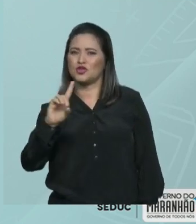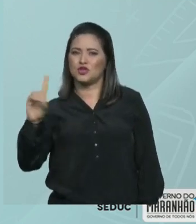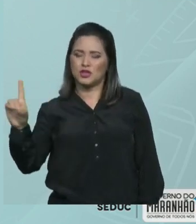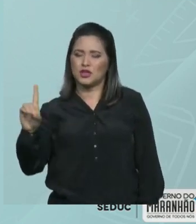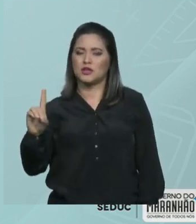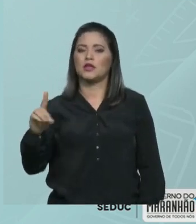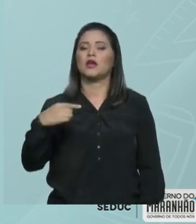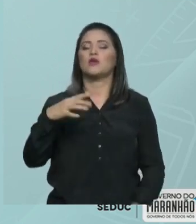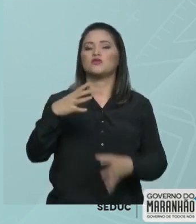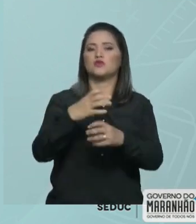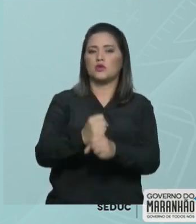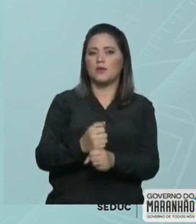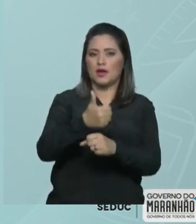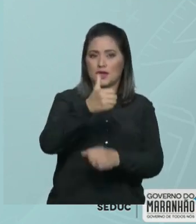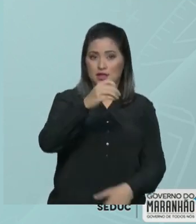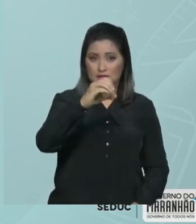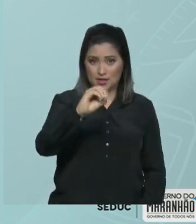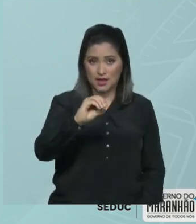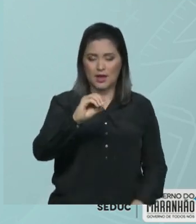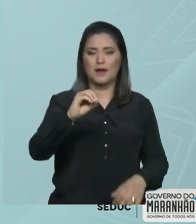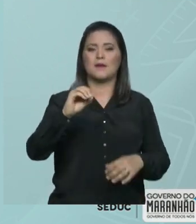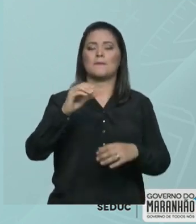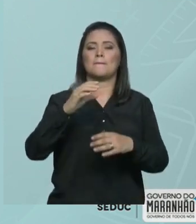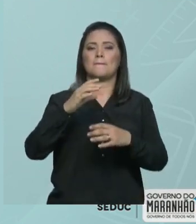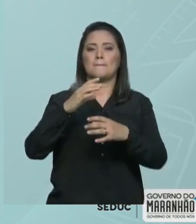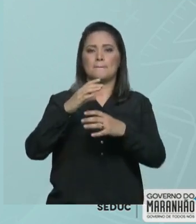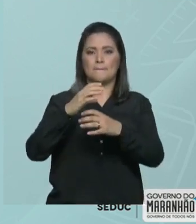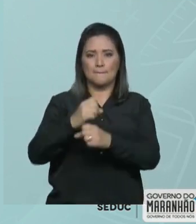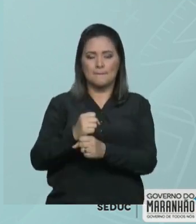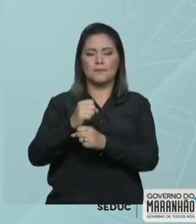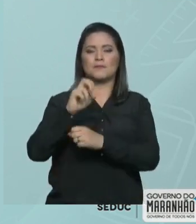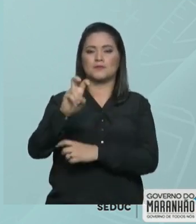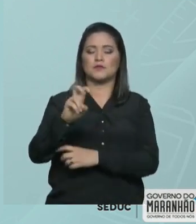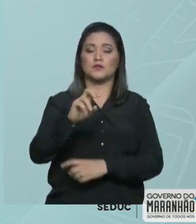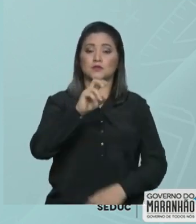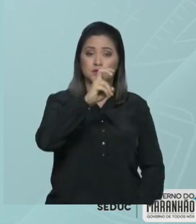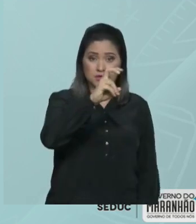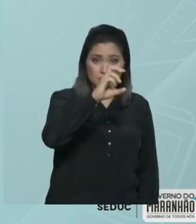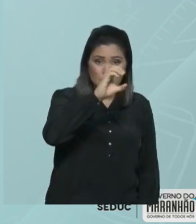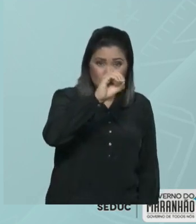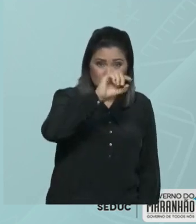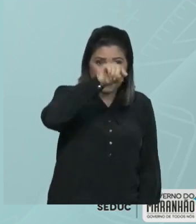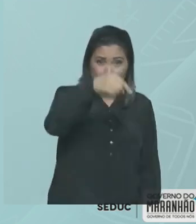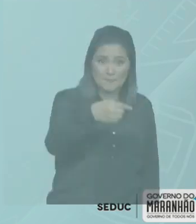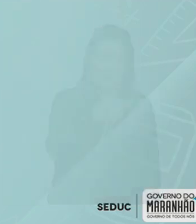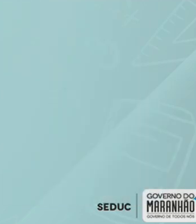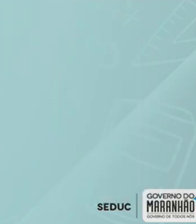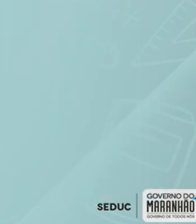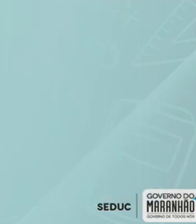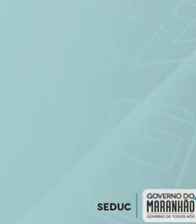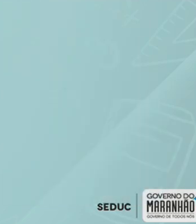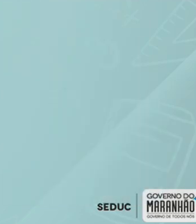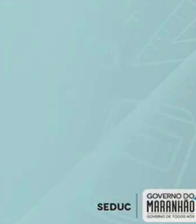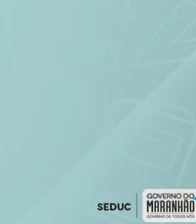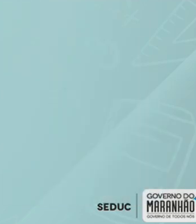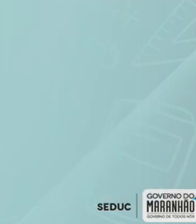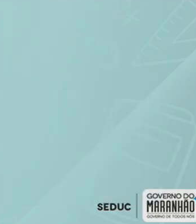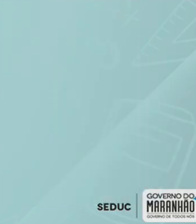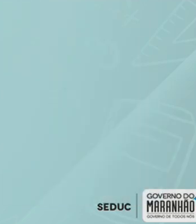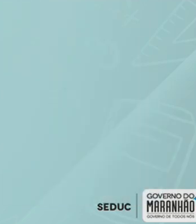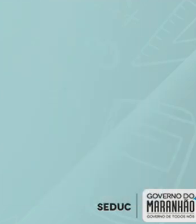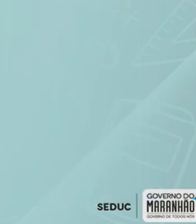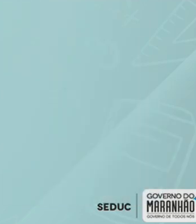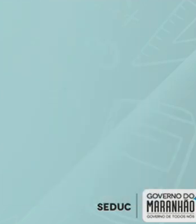somar 10 mais 5. E aí eu tenho 50.000, mais 10, mais 5. Isso é 50.000 e 15.